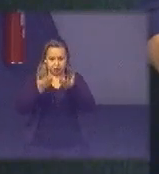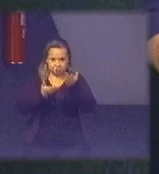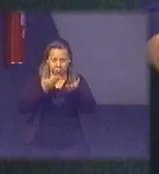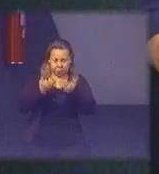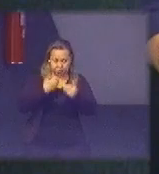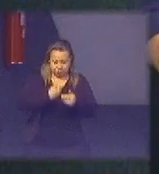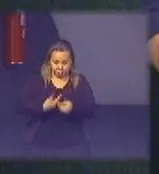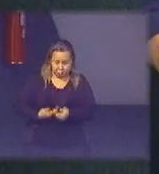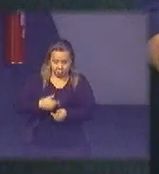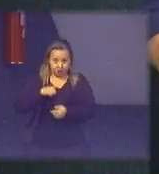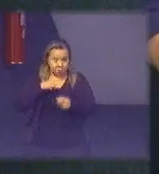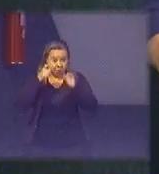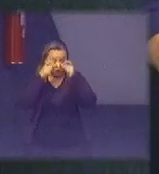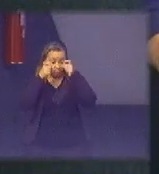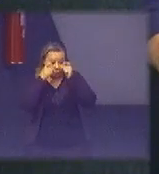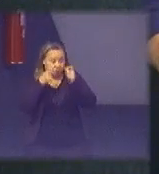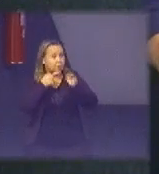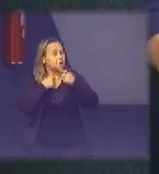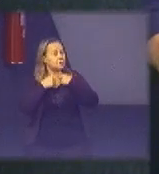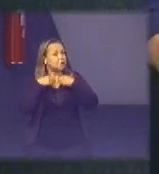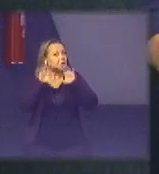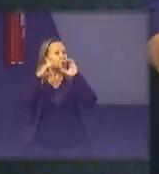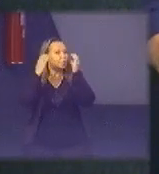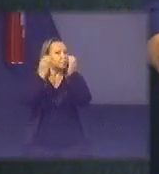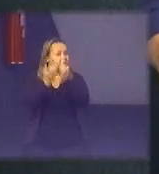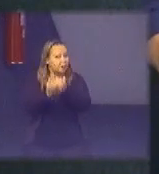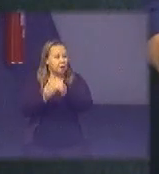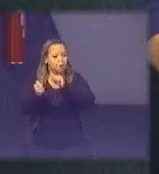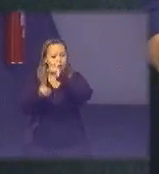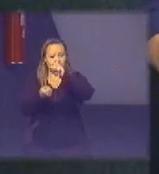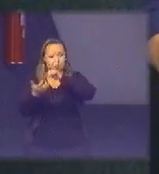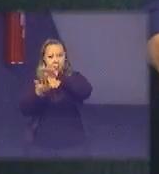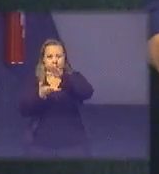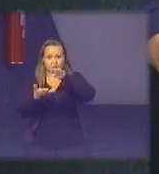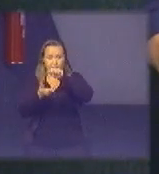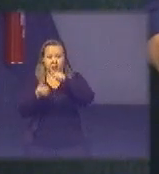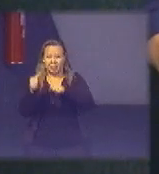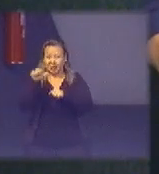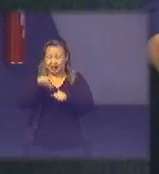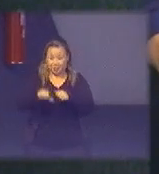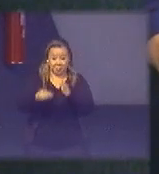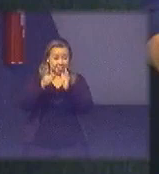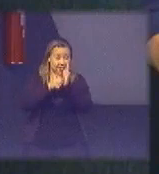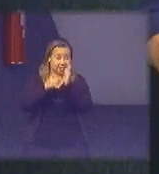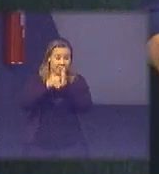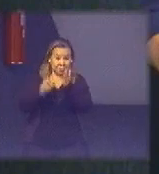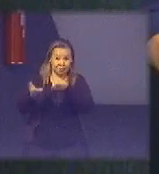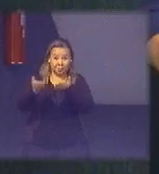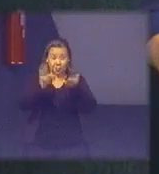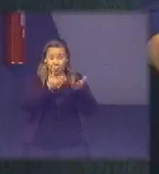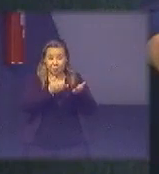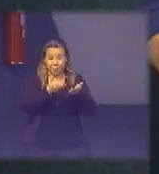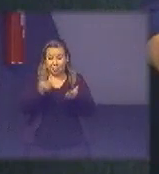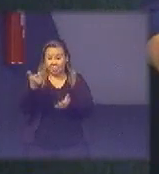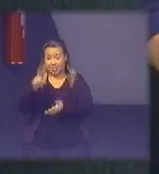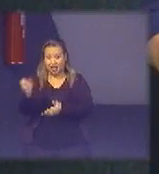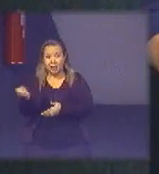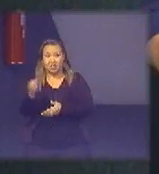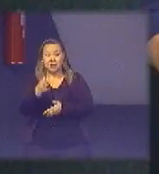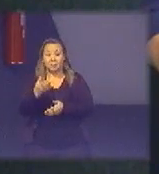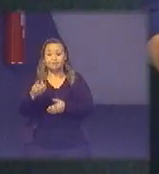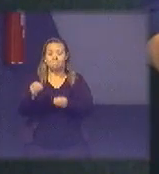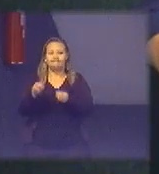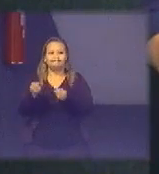tem um interesse grande pra comunidade sustentabilidade porque a priori esse decreto aqui ele vem a revogar o decreto 7746